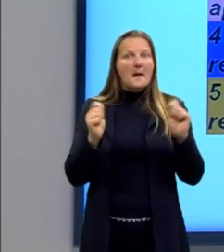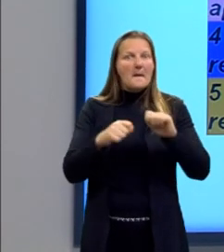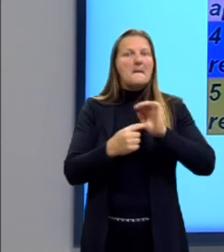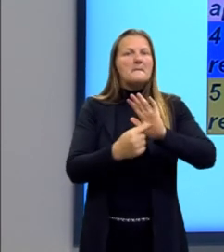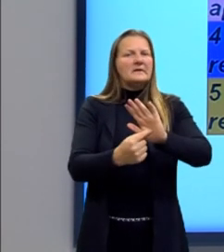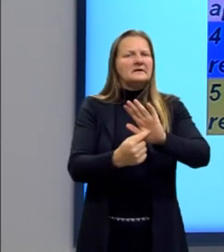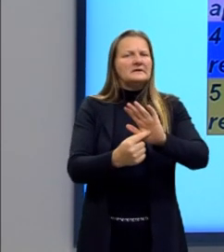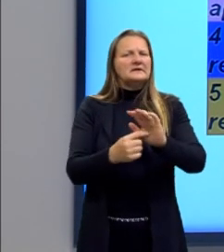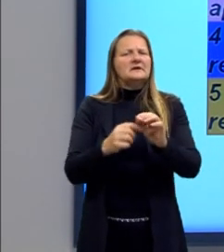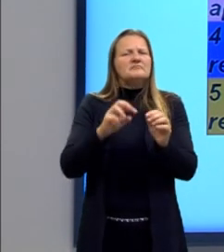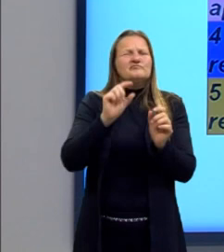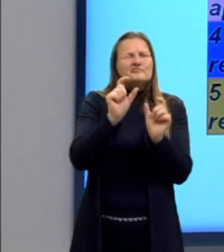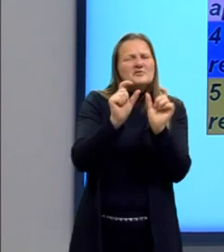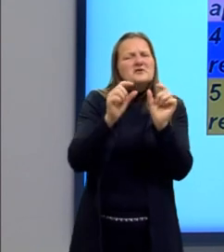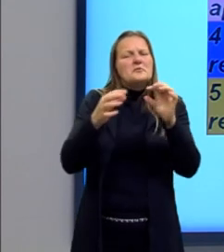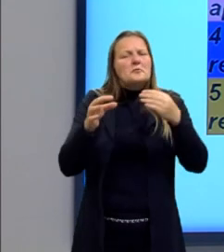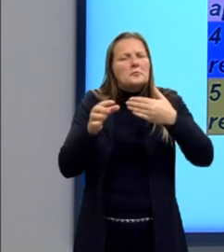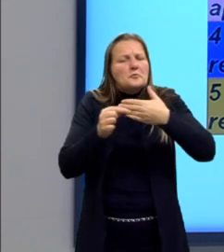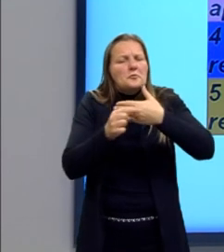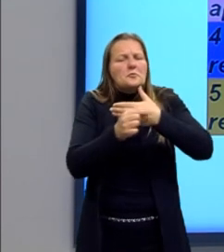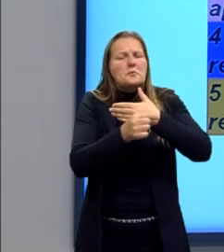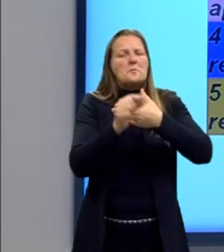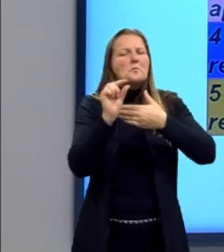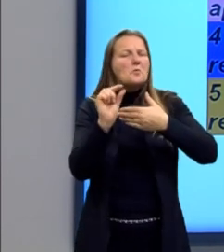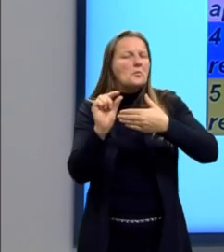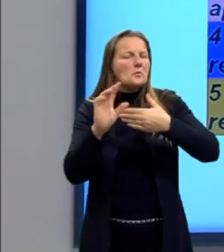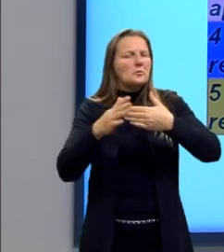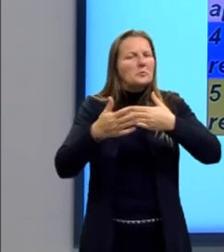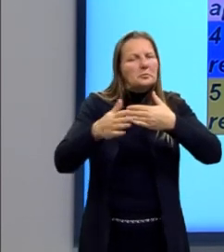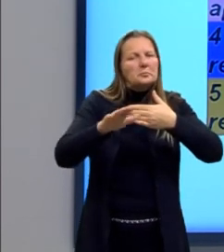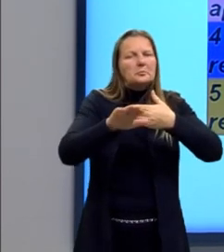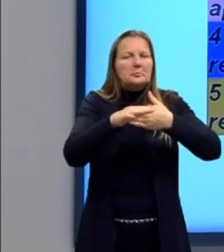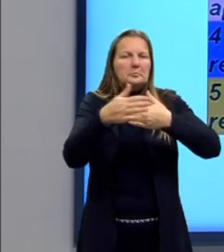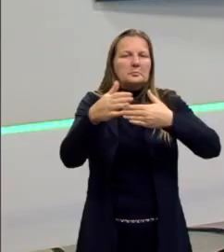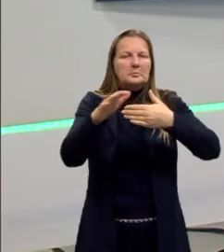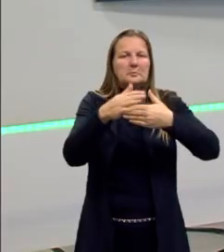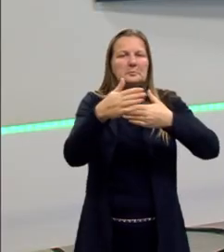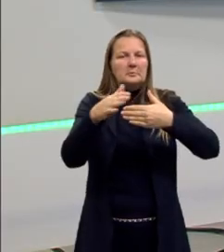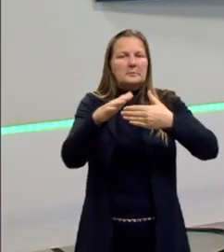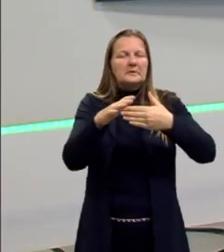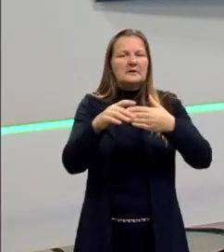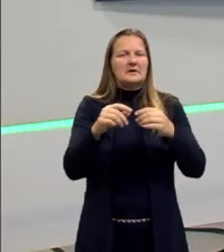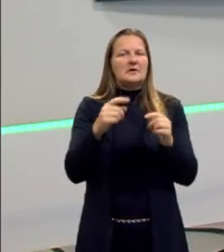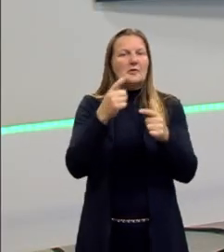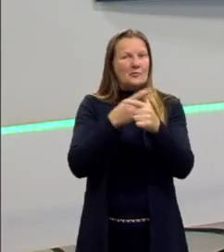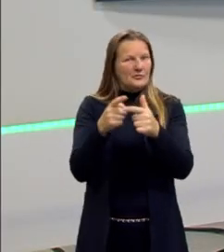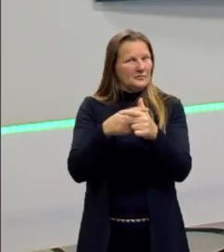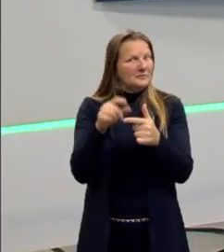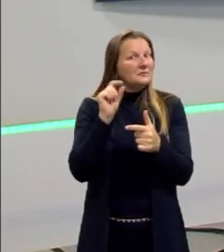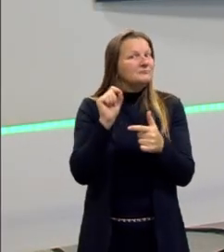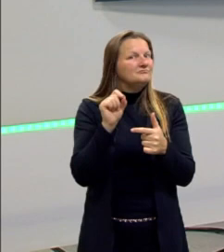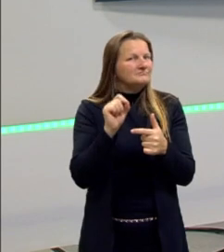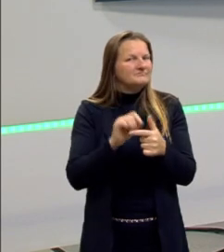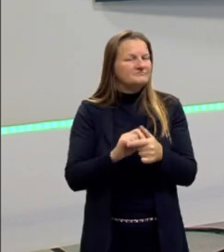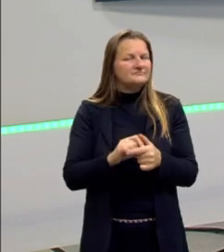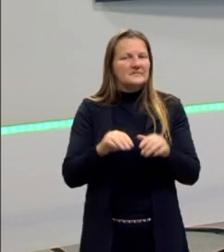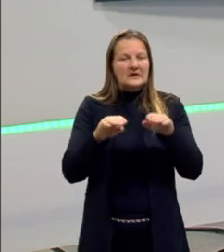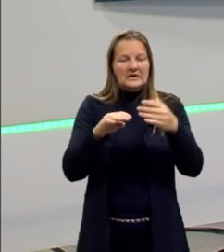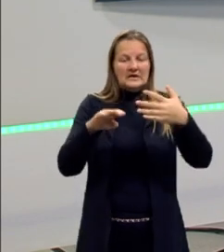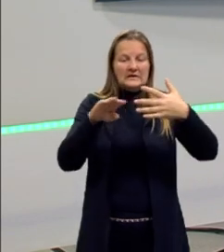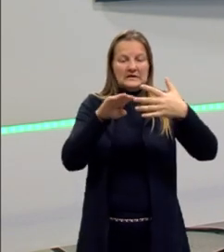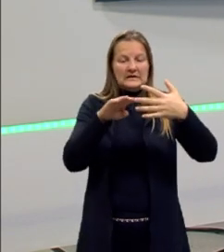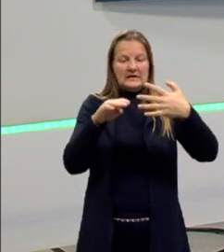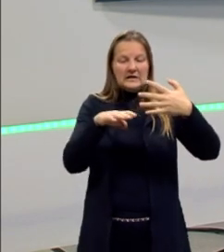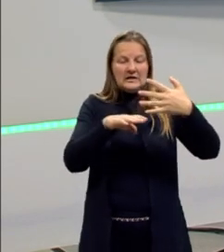pouco diversificado de recursos coesivos. Reparem que o problema aqui, dentro dos níveis,